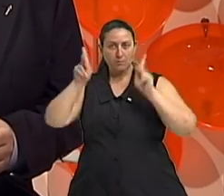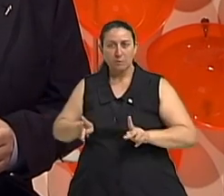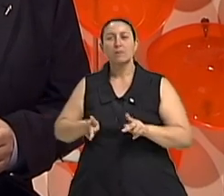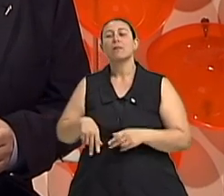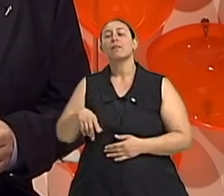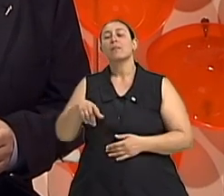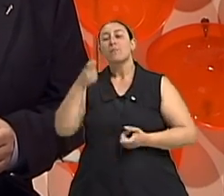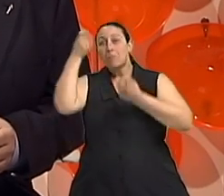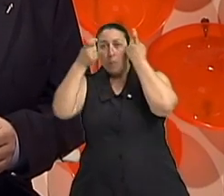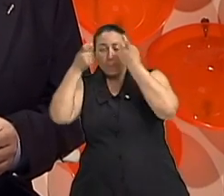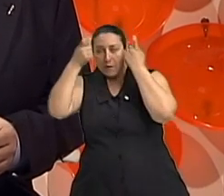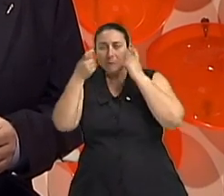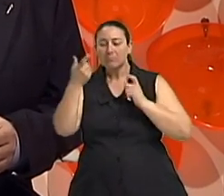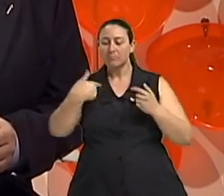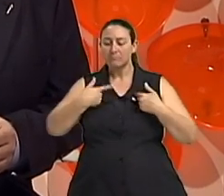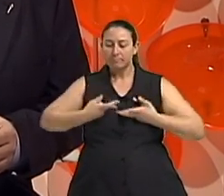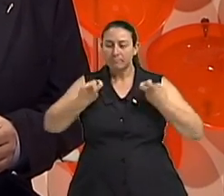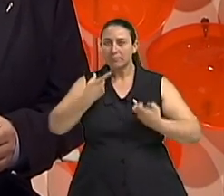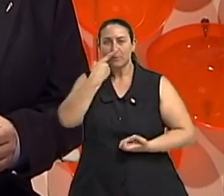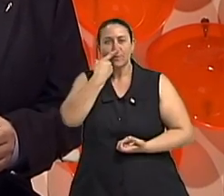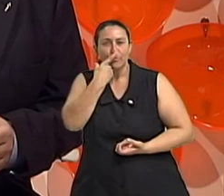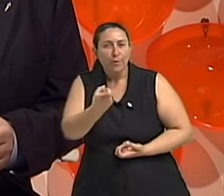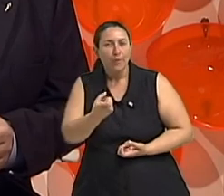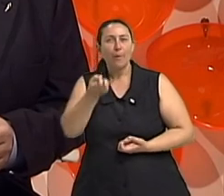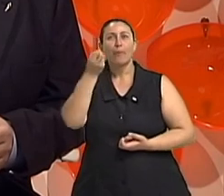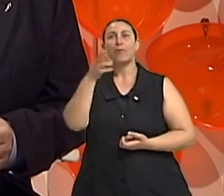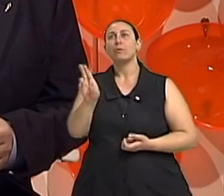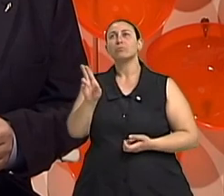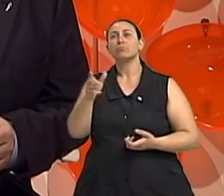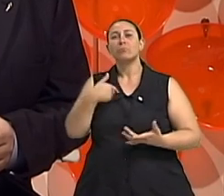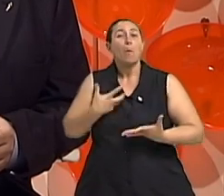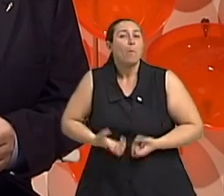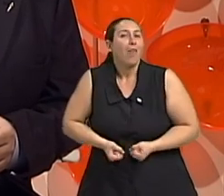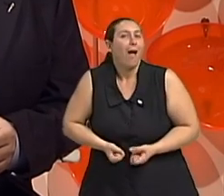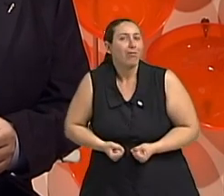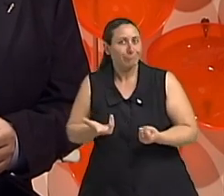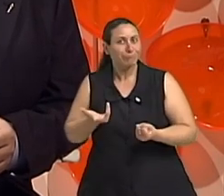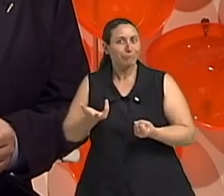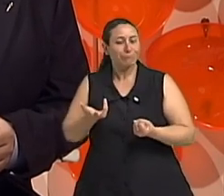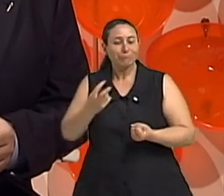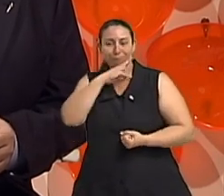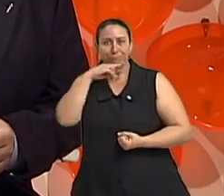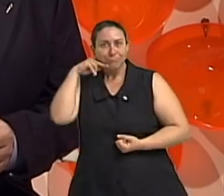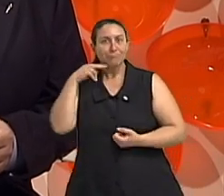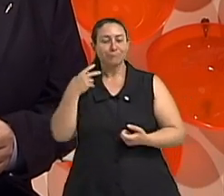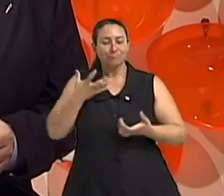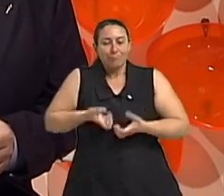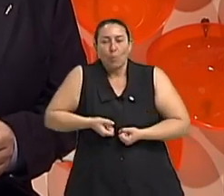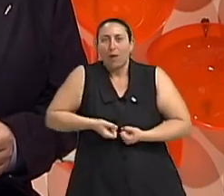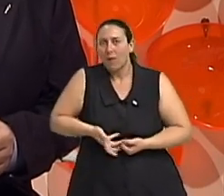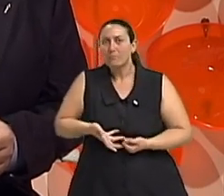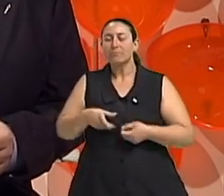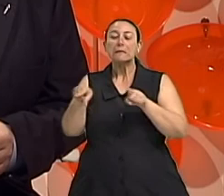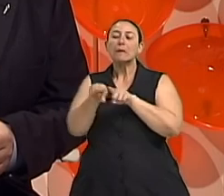de urina, ou estar molhada, ou que ela possa, com os seus familiares, ou com